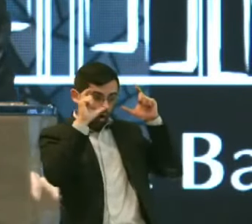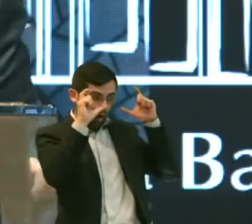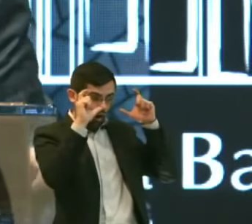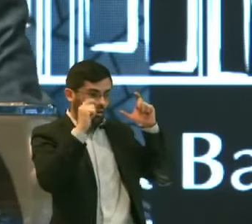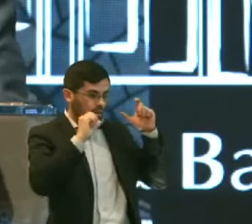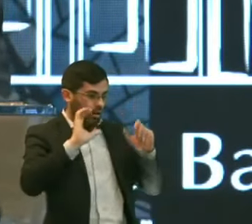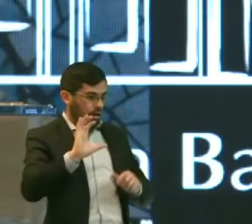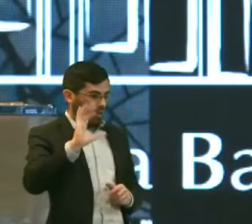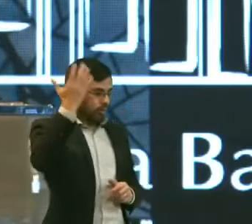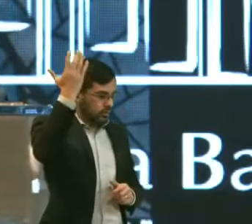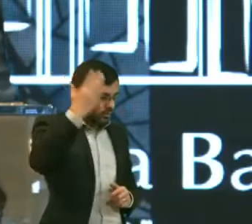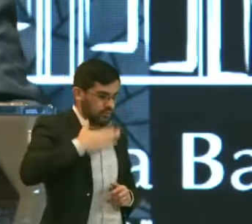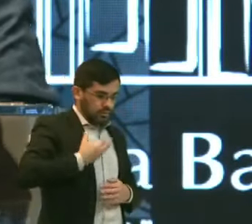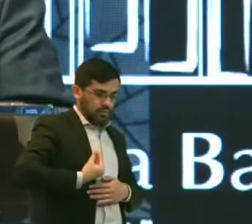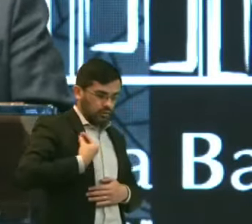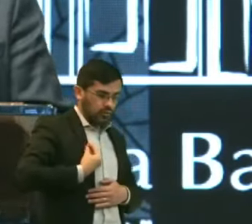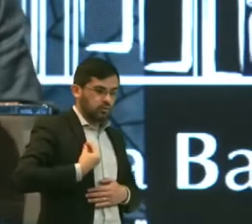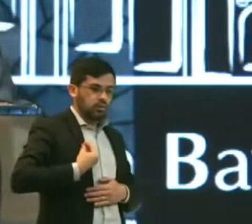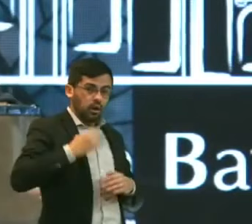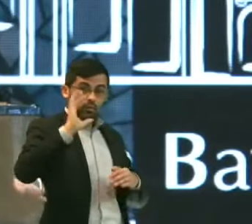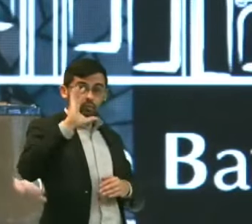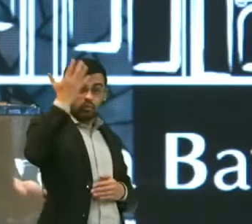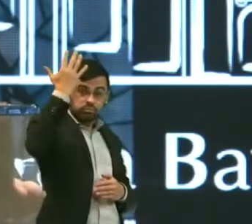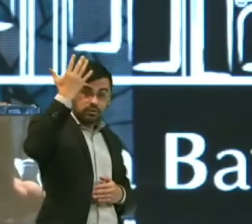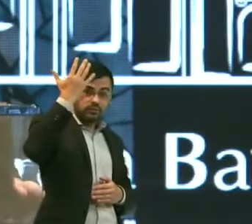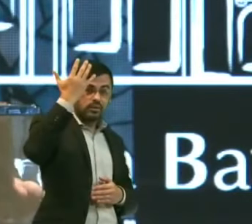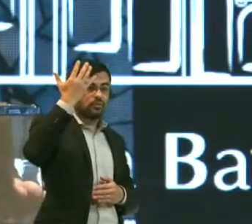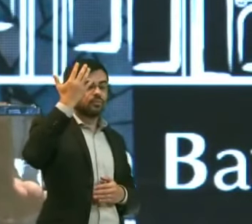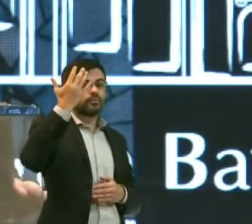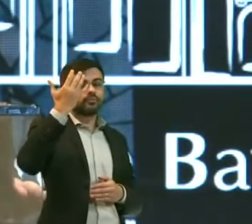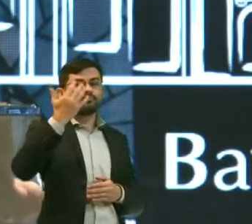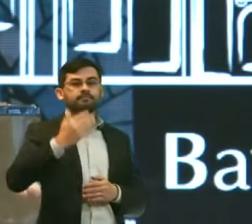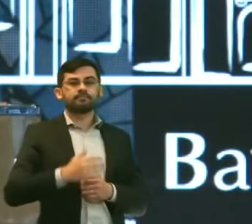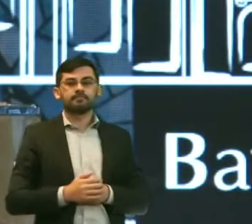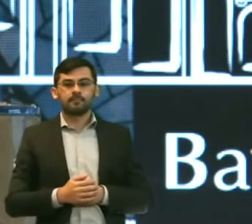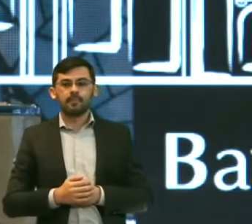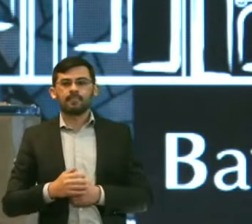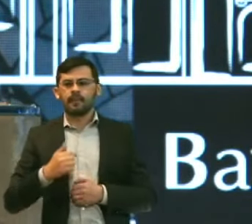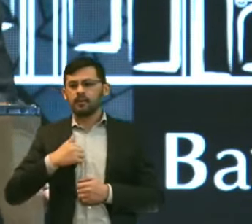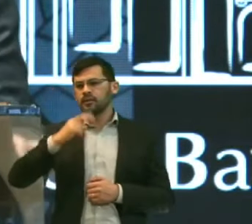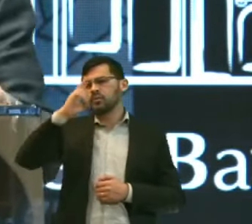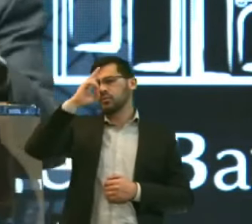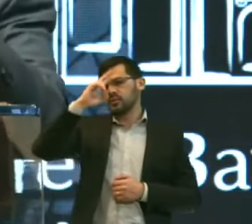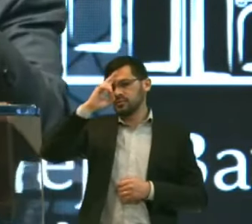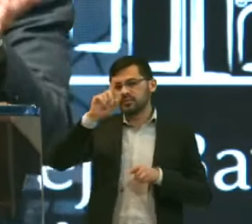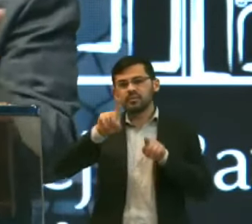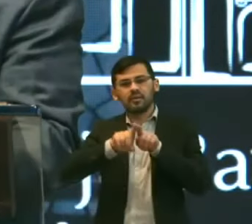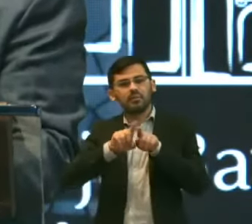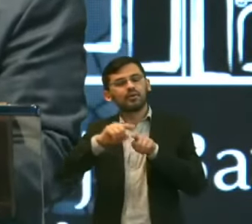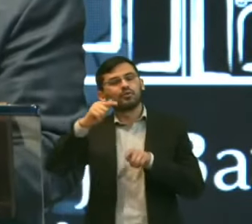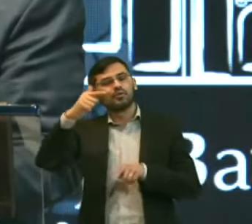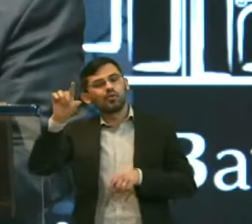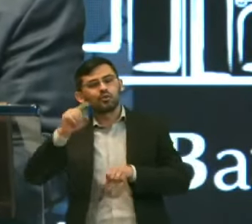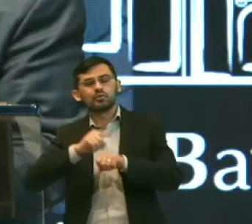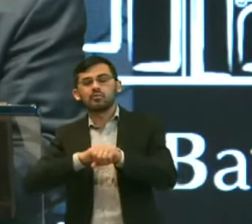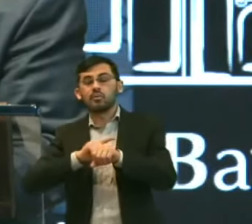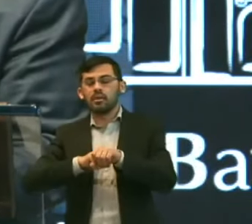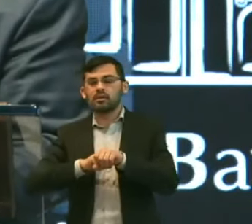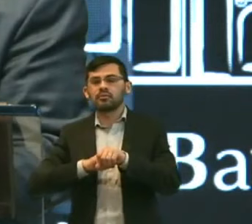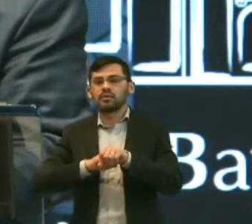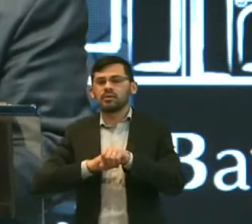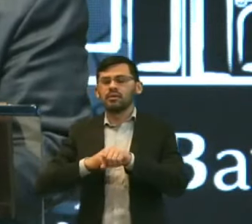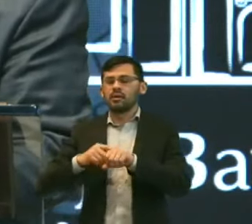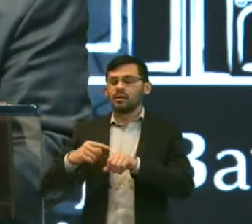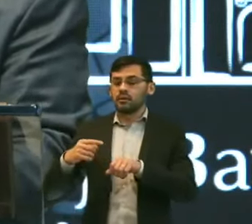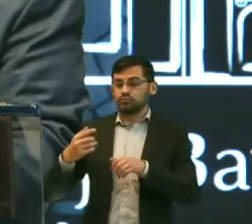Aconteceu Aconteceu Me lembro De uma outra ocasião Ainda nessa fase Da vida De